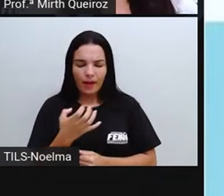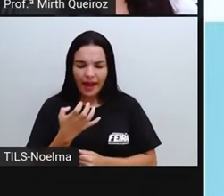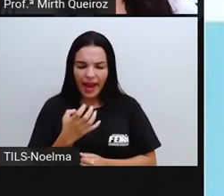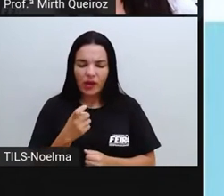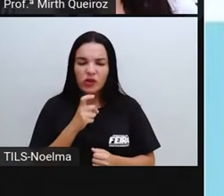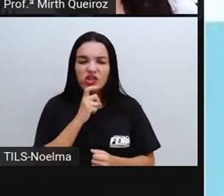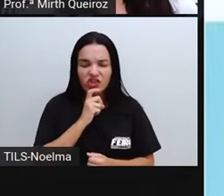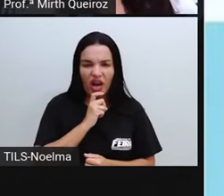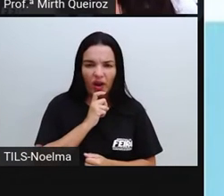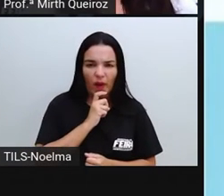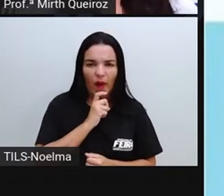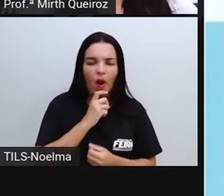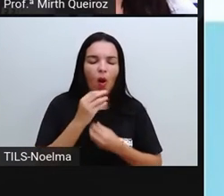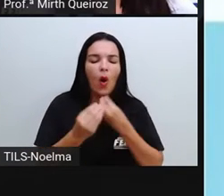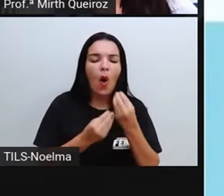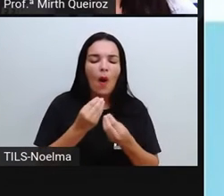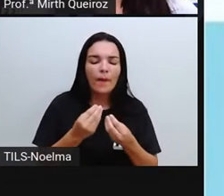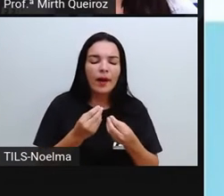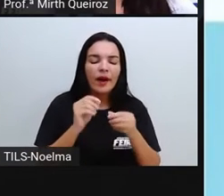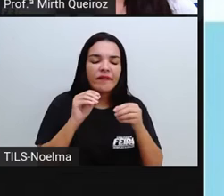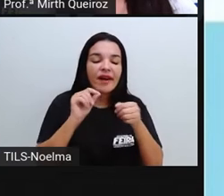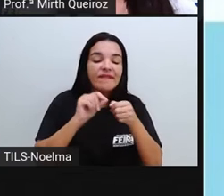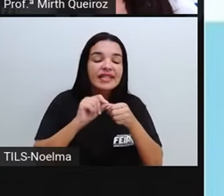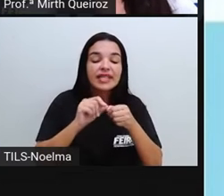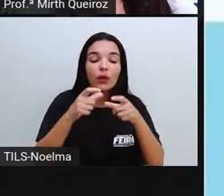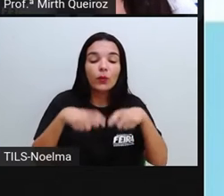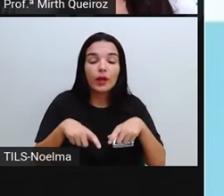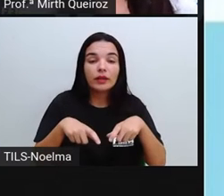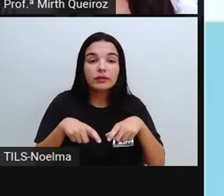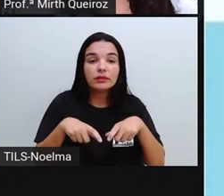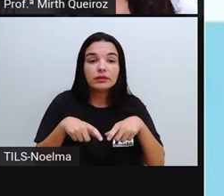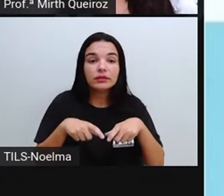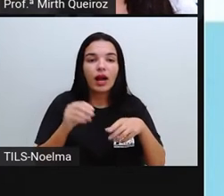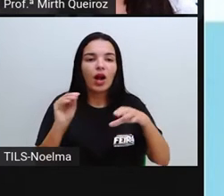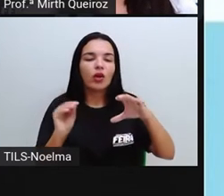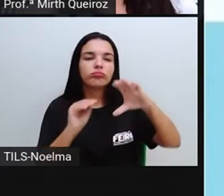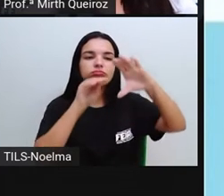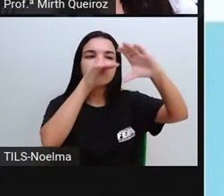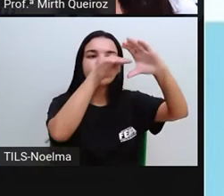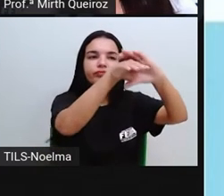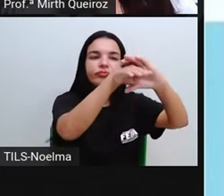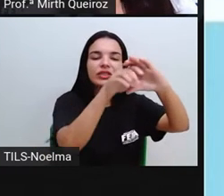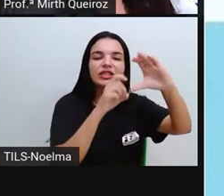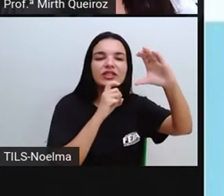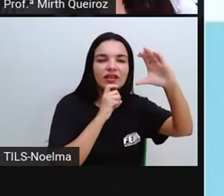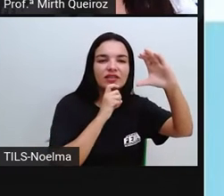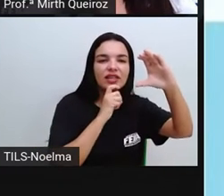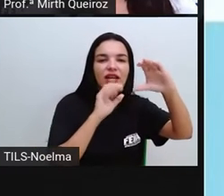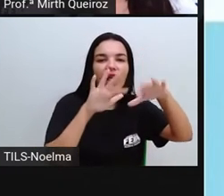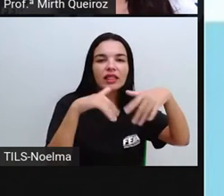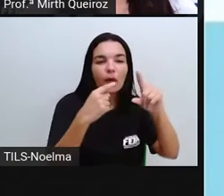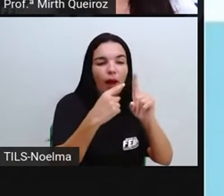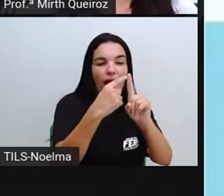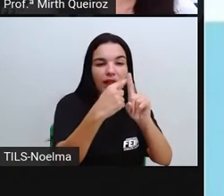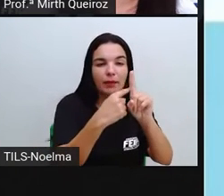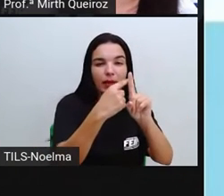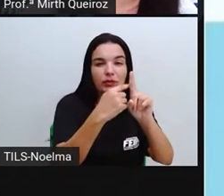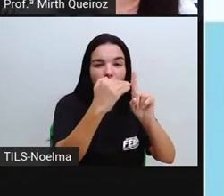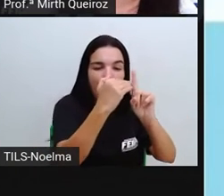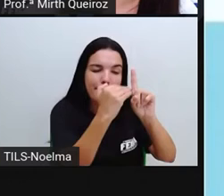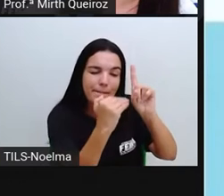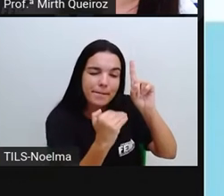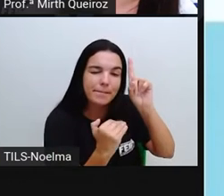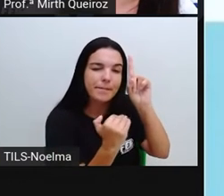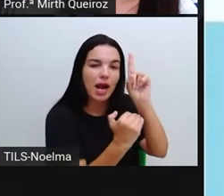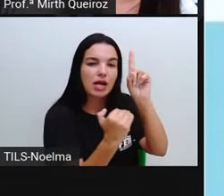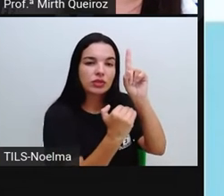gelo, que é o estado sólido, eu coloco no congelador. A temperatura tem que estar muito, muito baixa, né? Se eu quero transformar